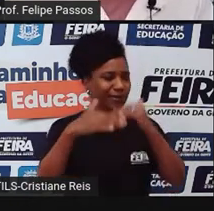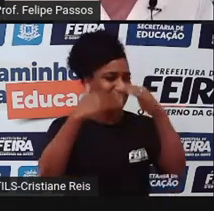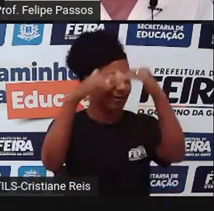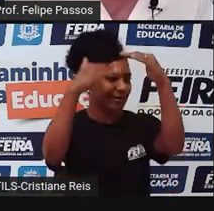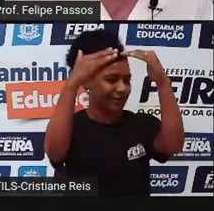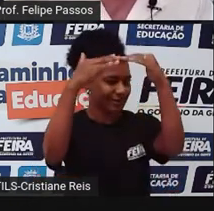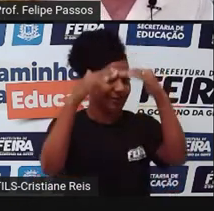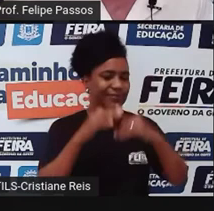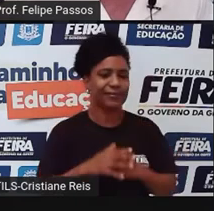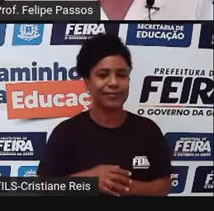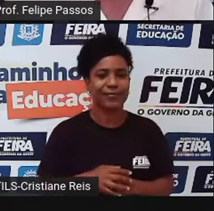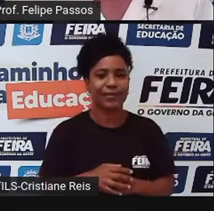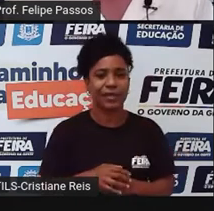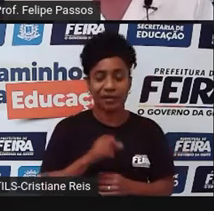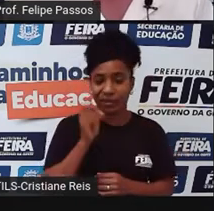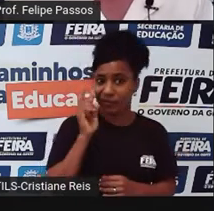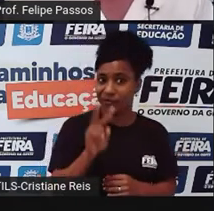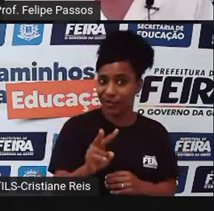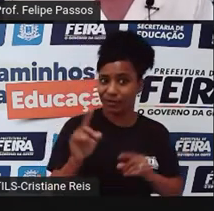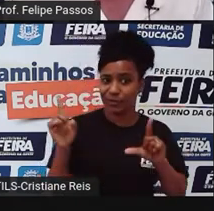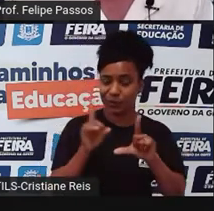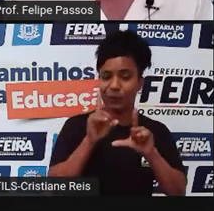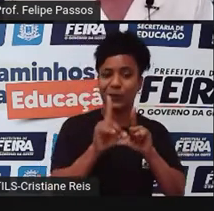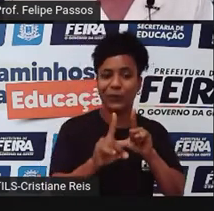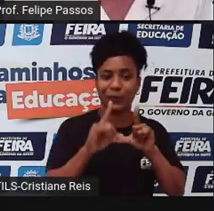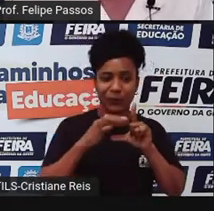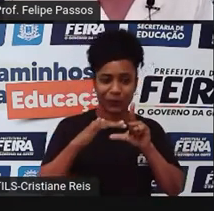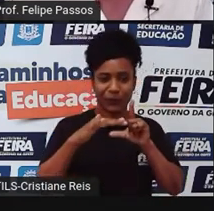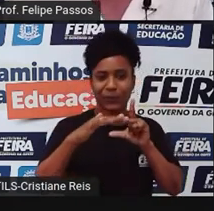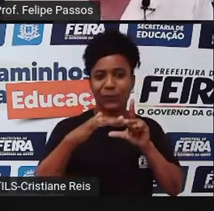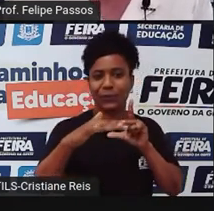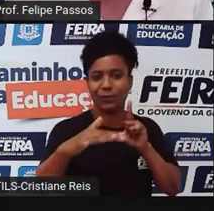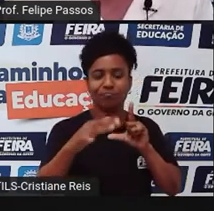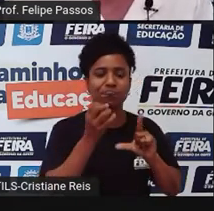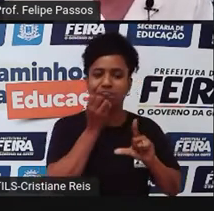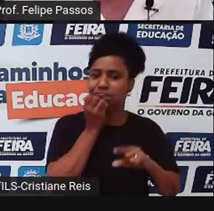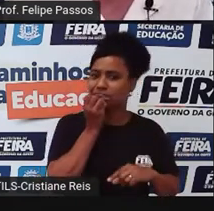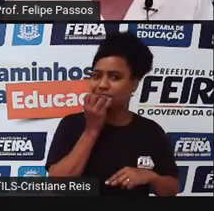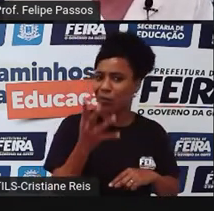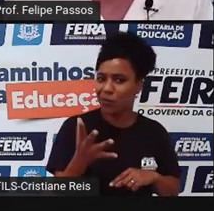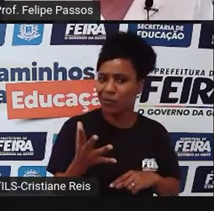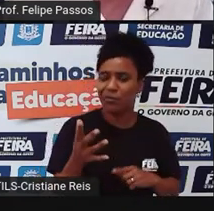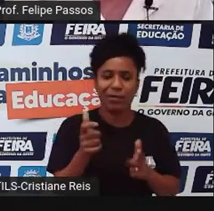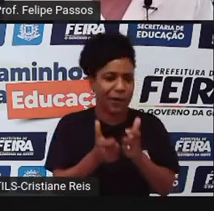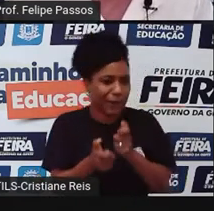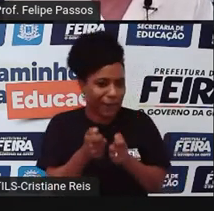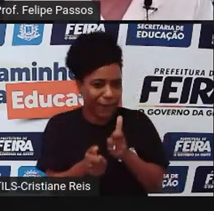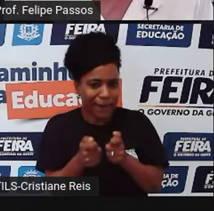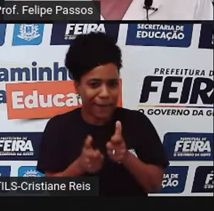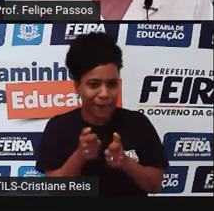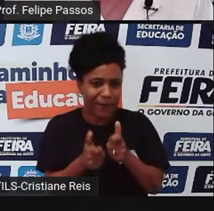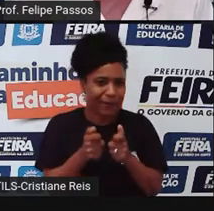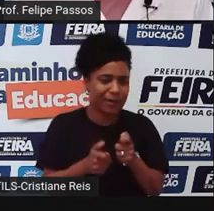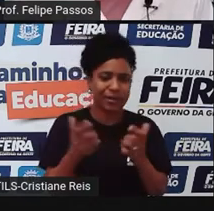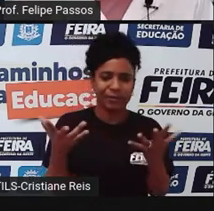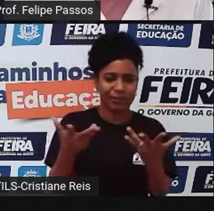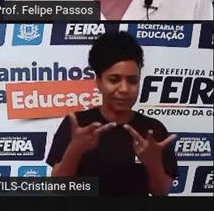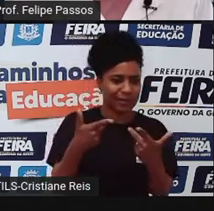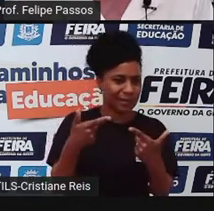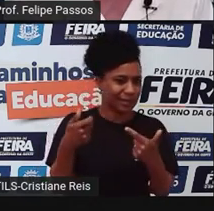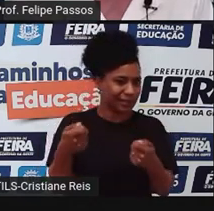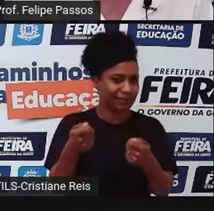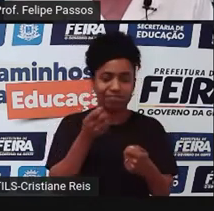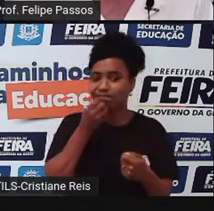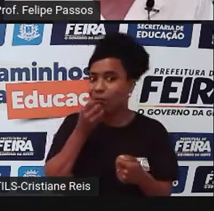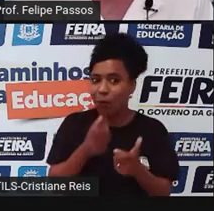vê assim, alguém se dá muito bem no YouTube, alguém se dá muito bem falando de games e aí fala, nossa, eu gosto de jogos,